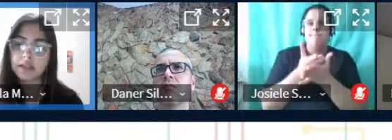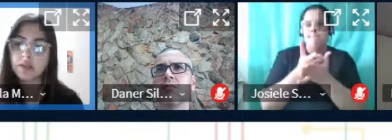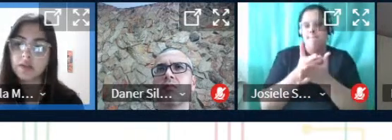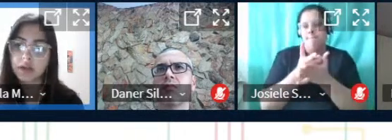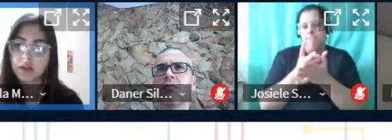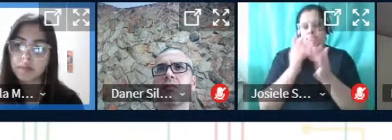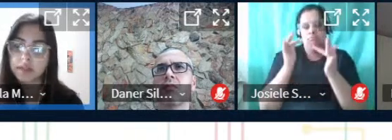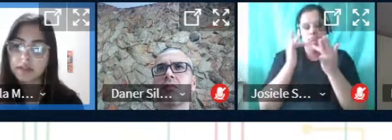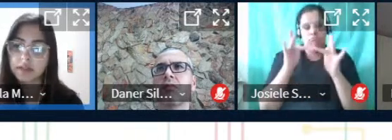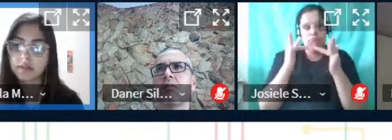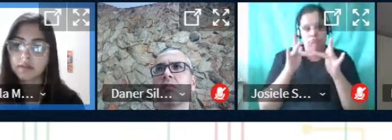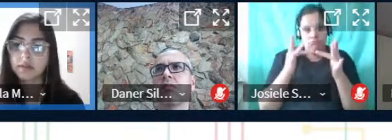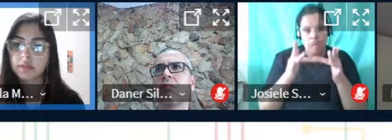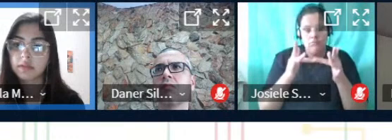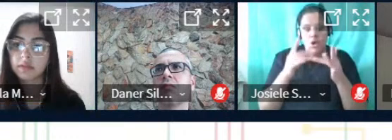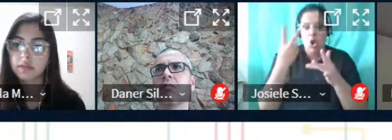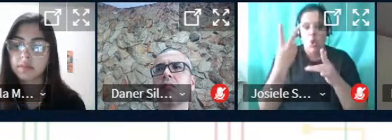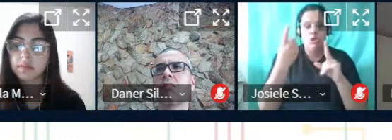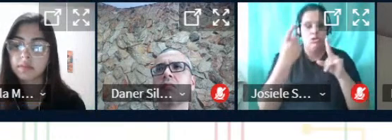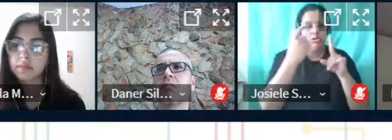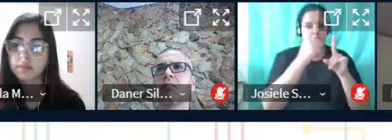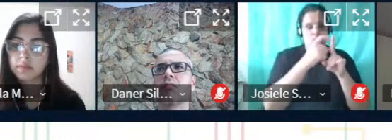conectado a esses dois programas